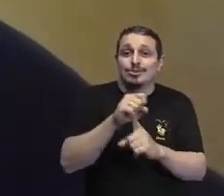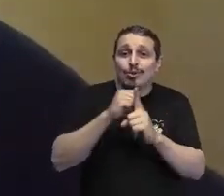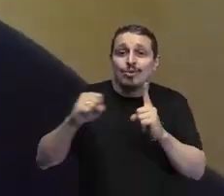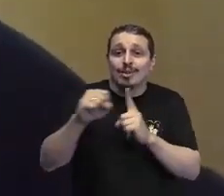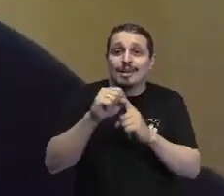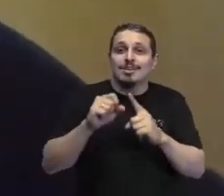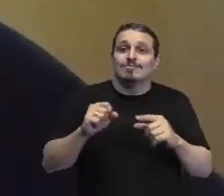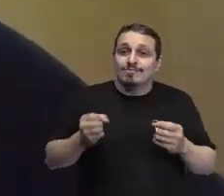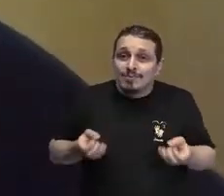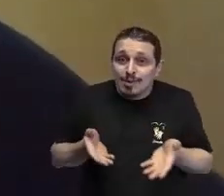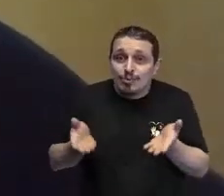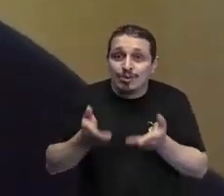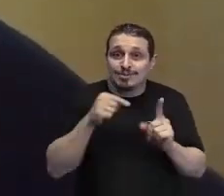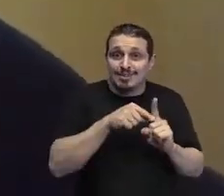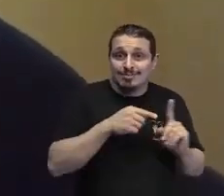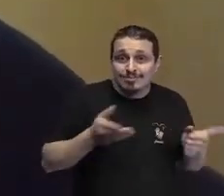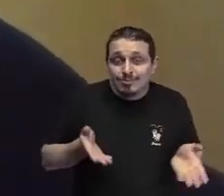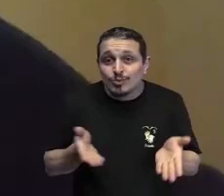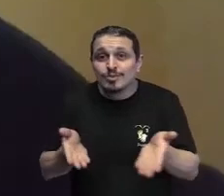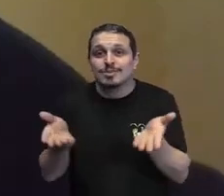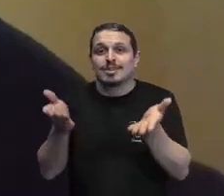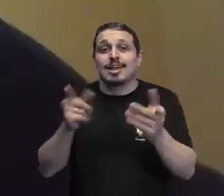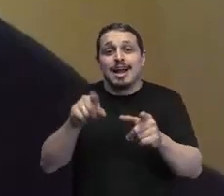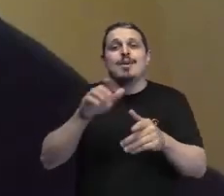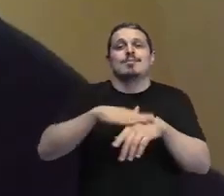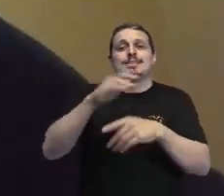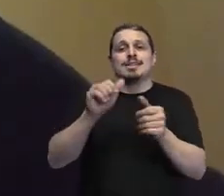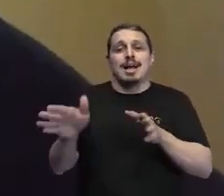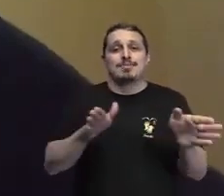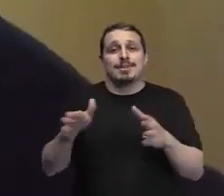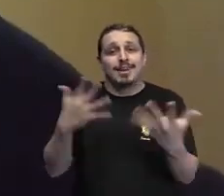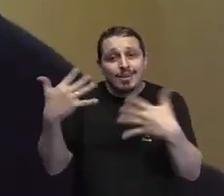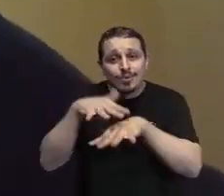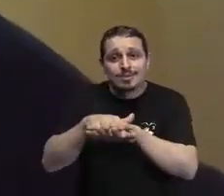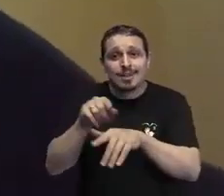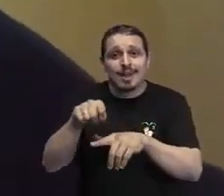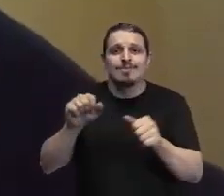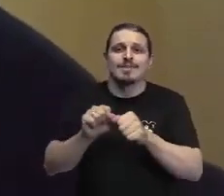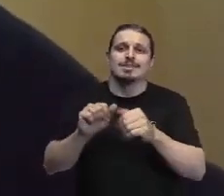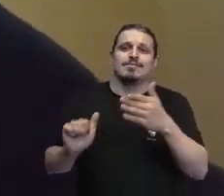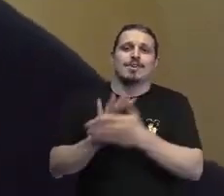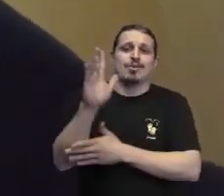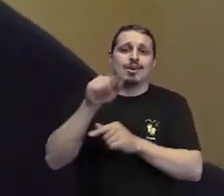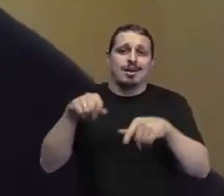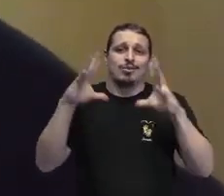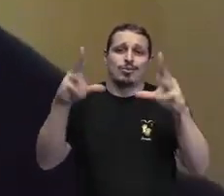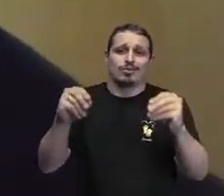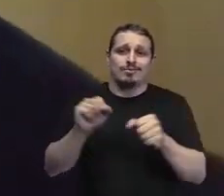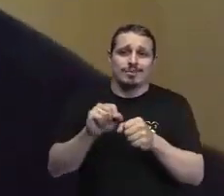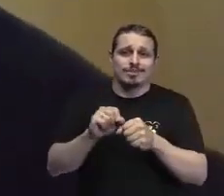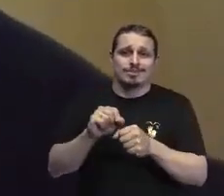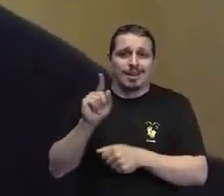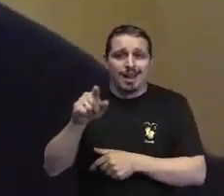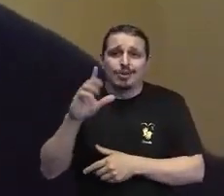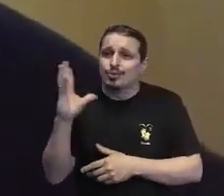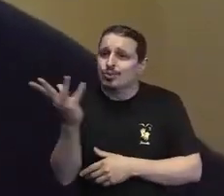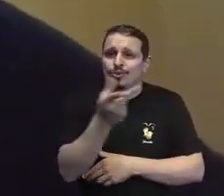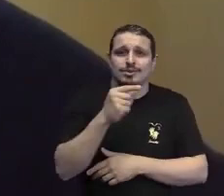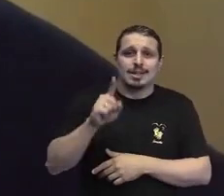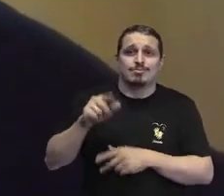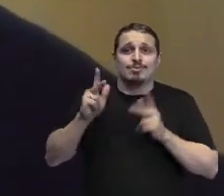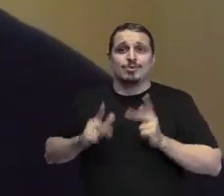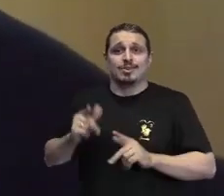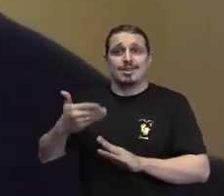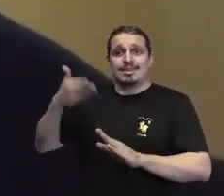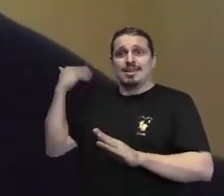mais acessível mais inclusivo e que valorize todas as pessoas e que não deixe nenhuma pessoa para trás acho que